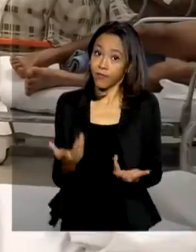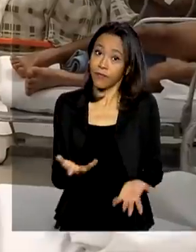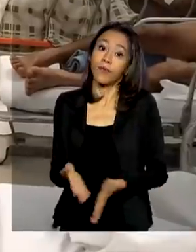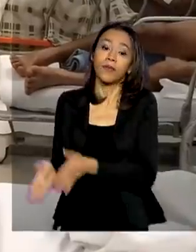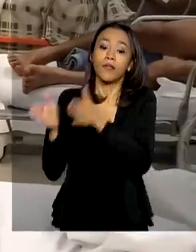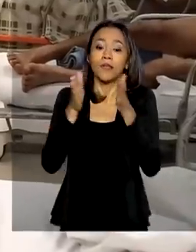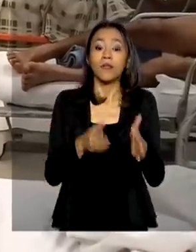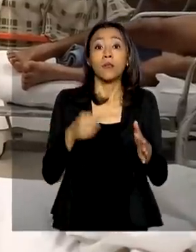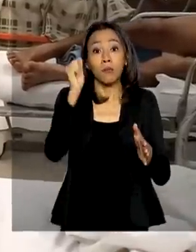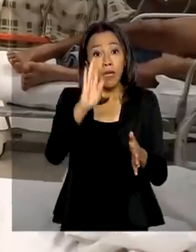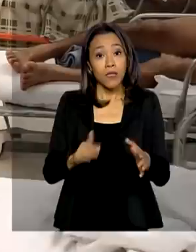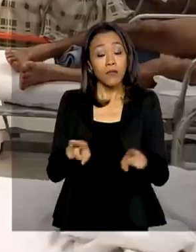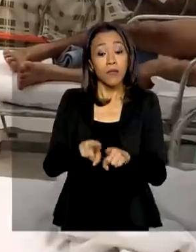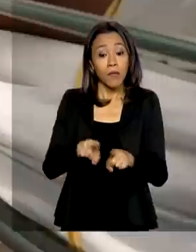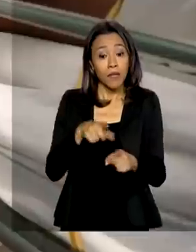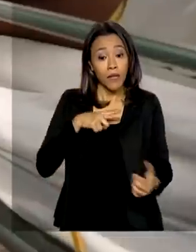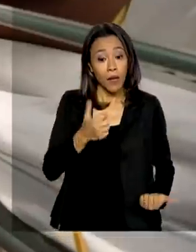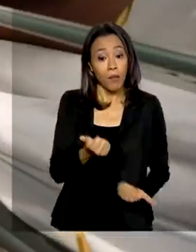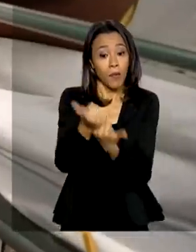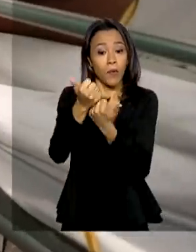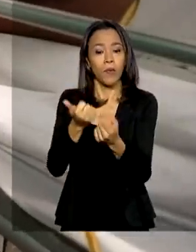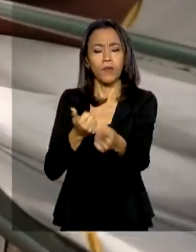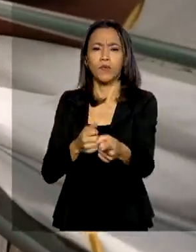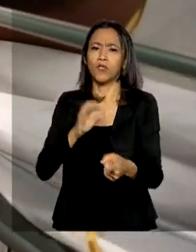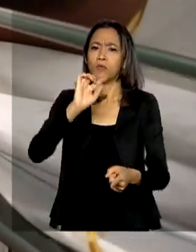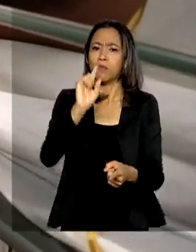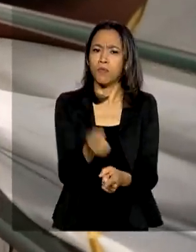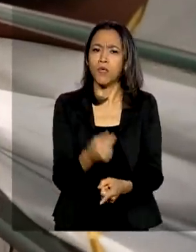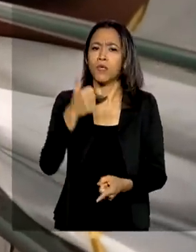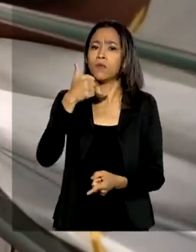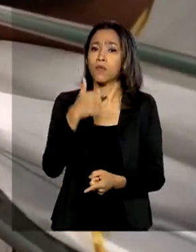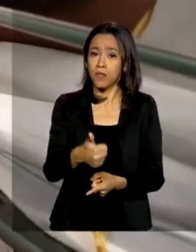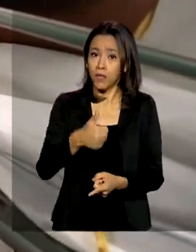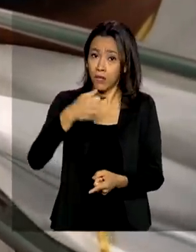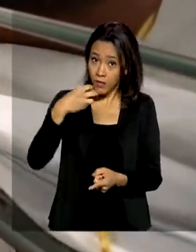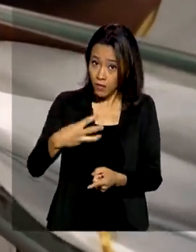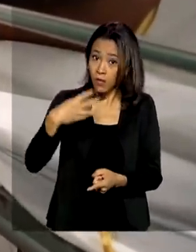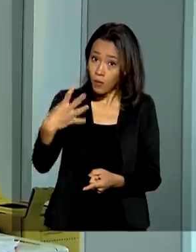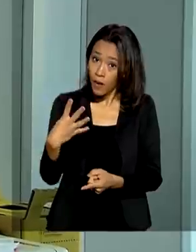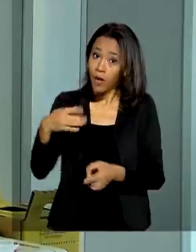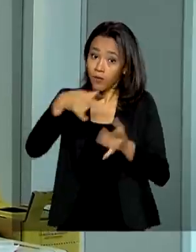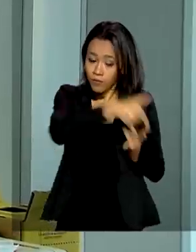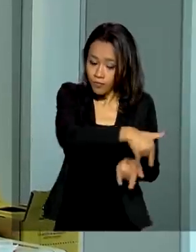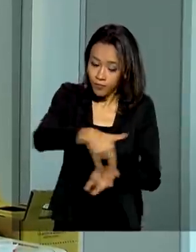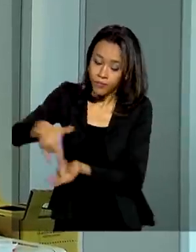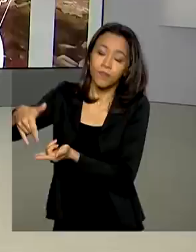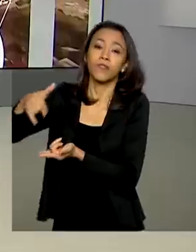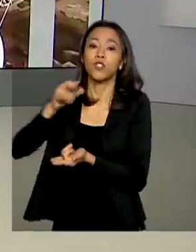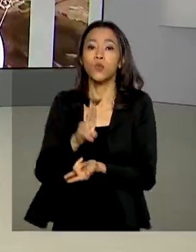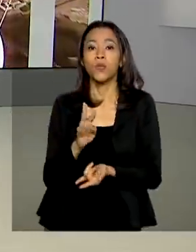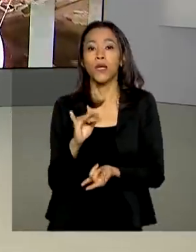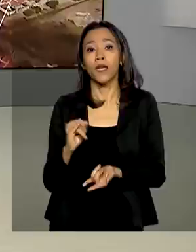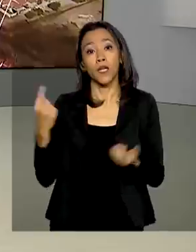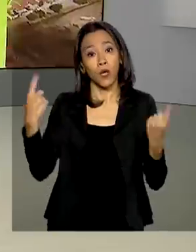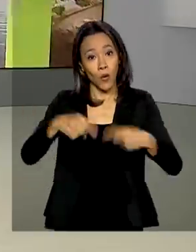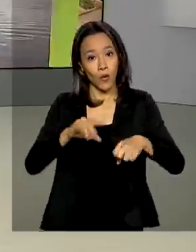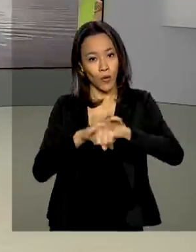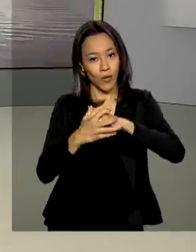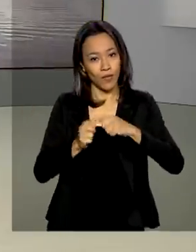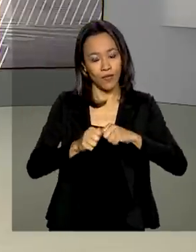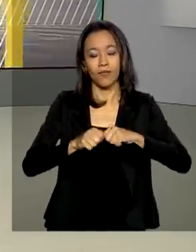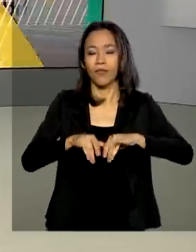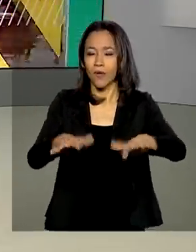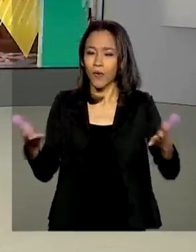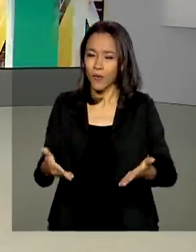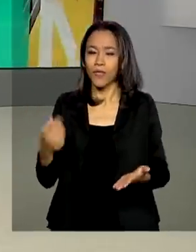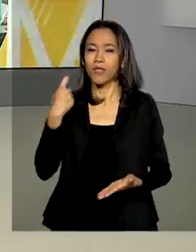Brasil ganha reforço de 1.134 leitos de UTI no combate ao coronavírus. Hoje é sexta